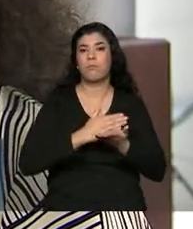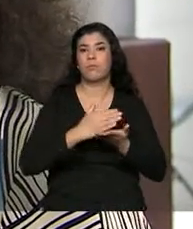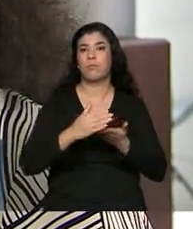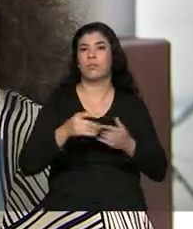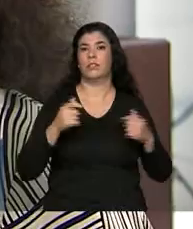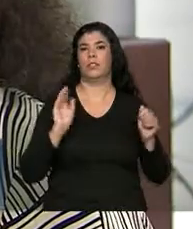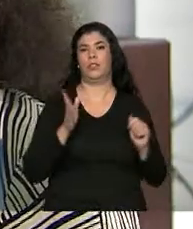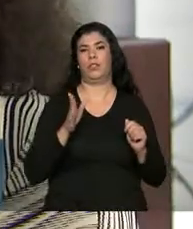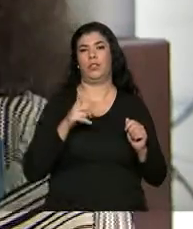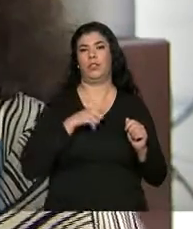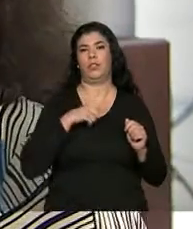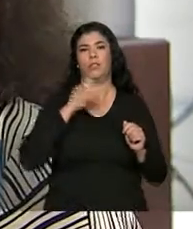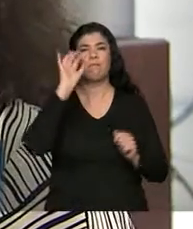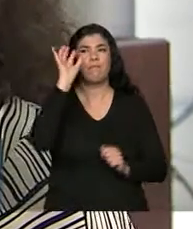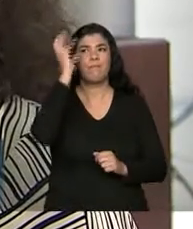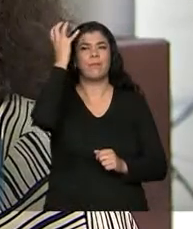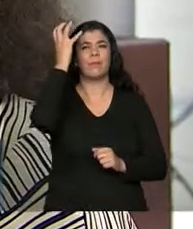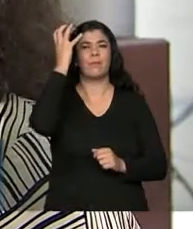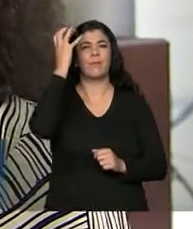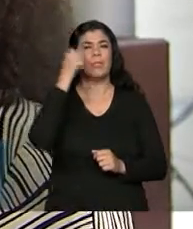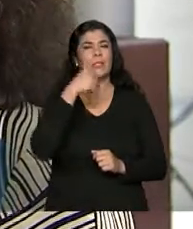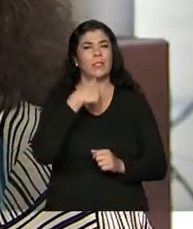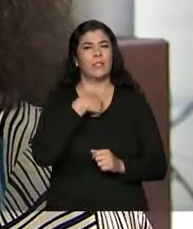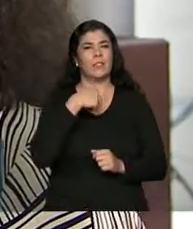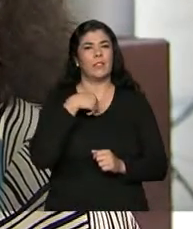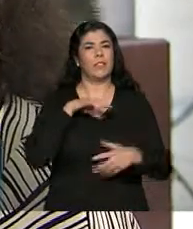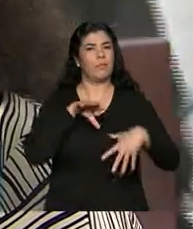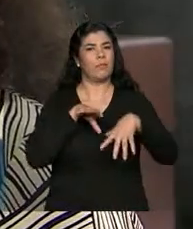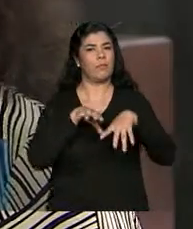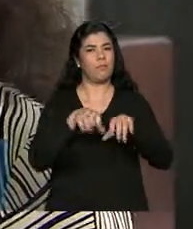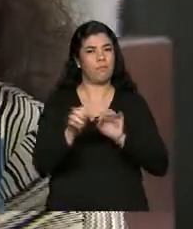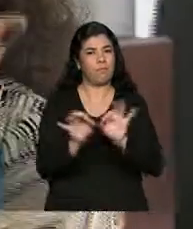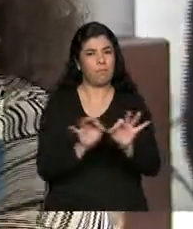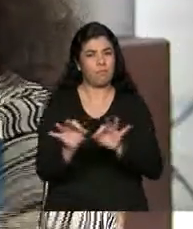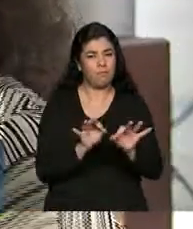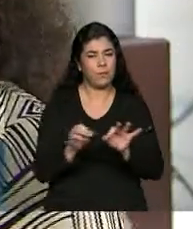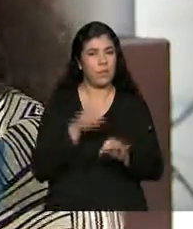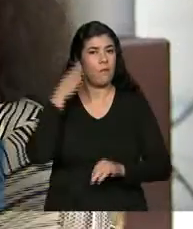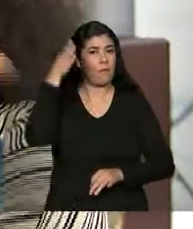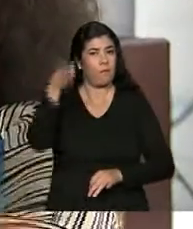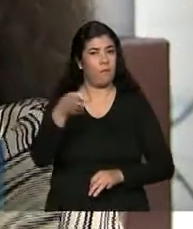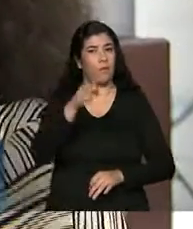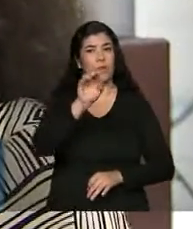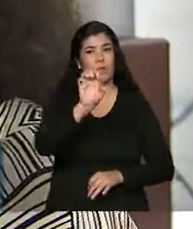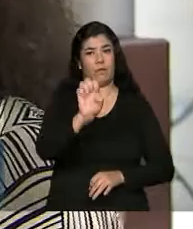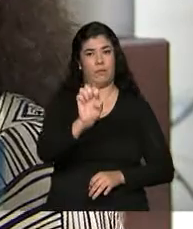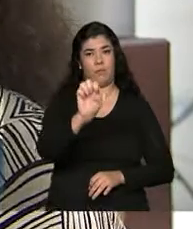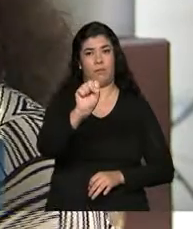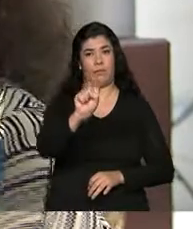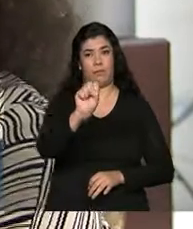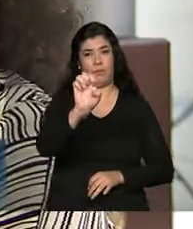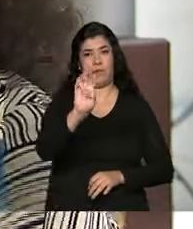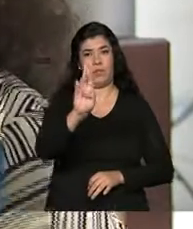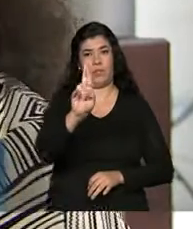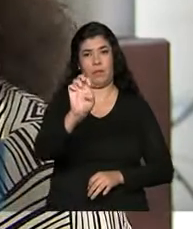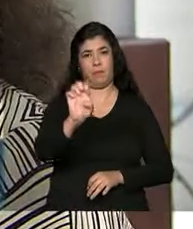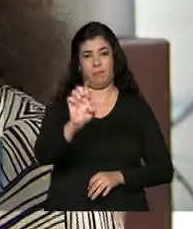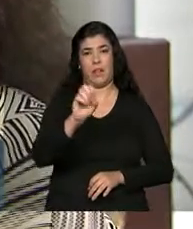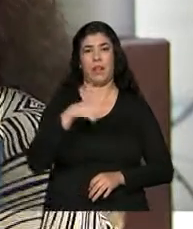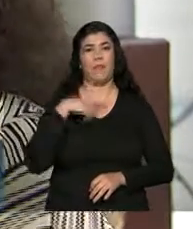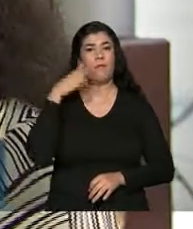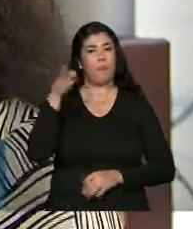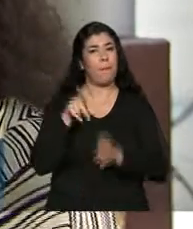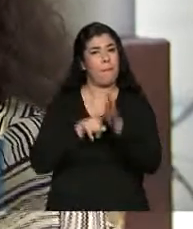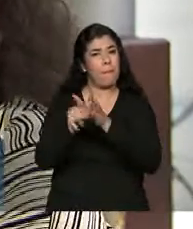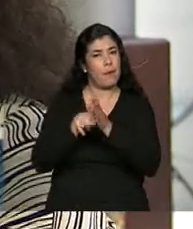momento que eu decidi realmente me formalizar. Então, eu fui ao SEBRAE pegar informações e quando eu fui ao